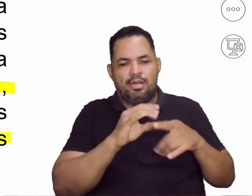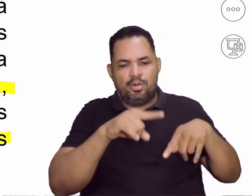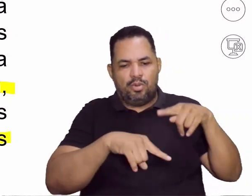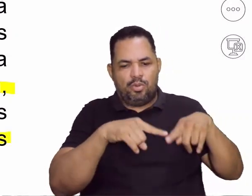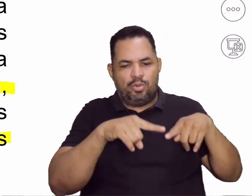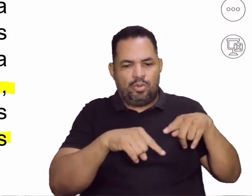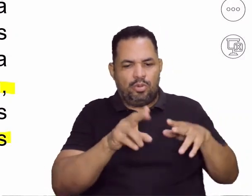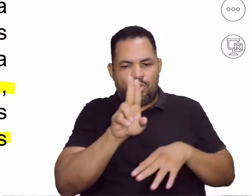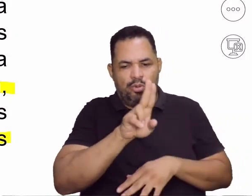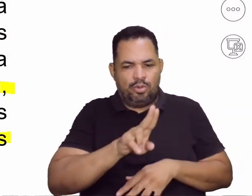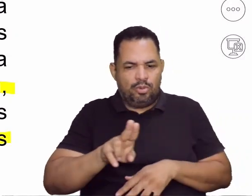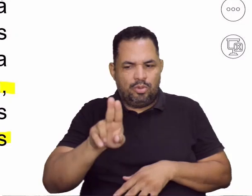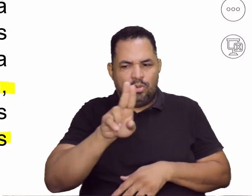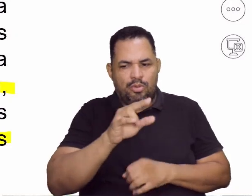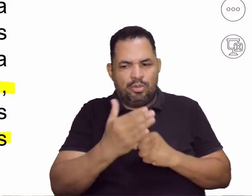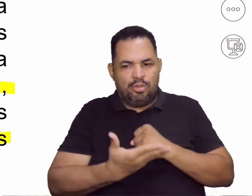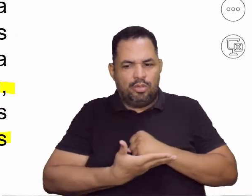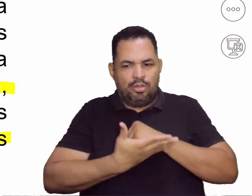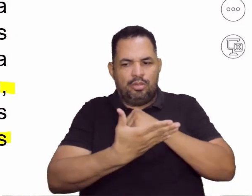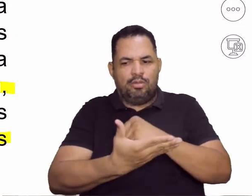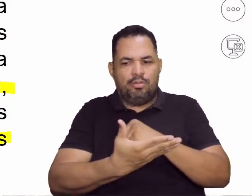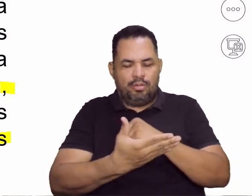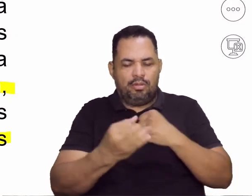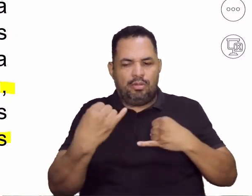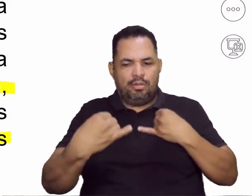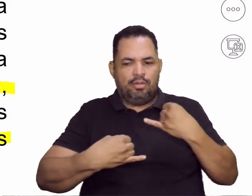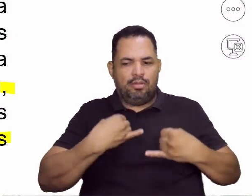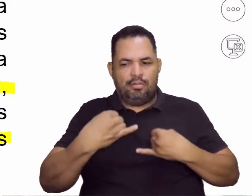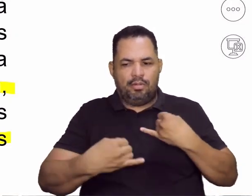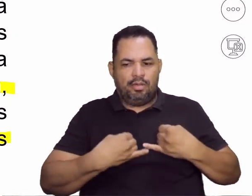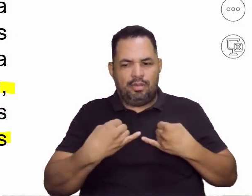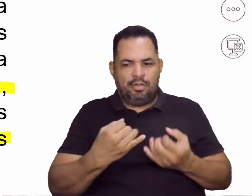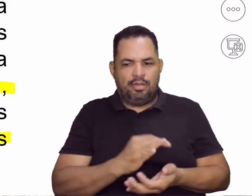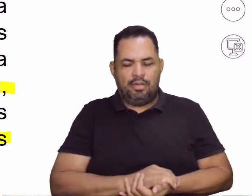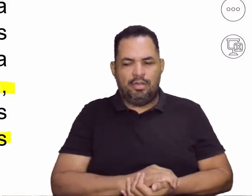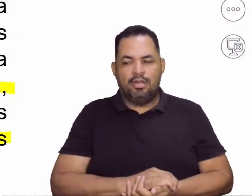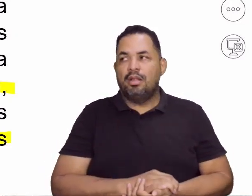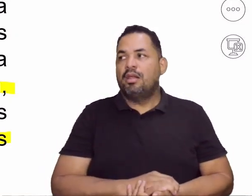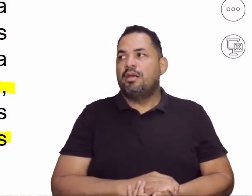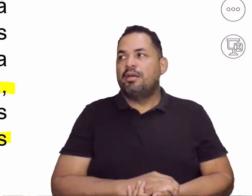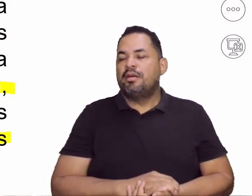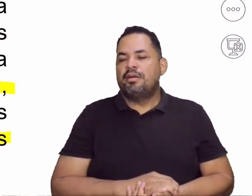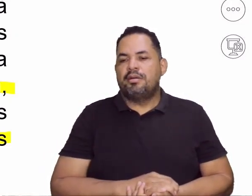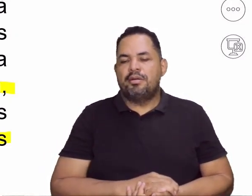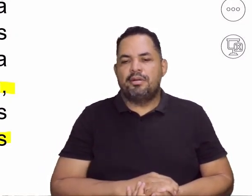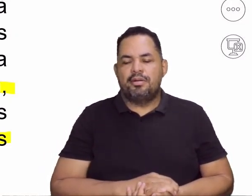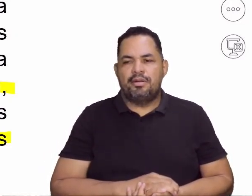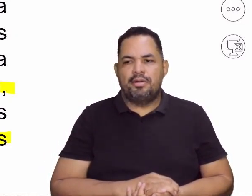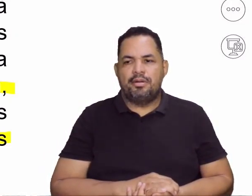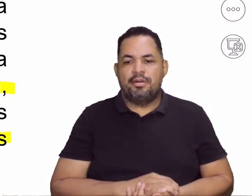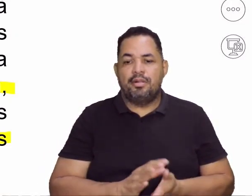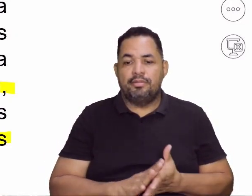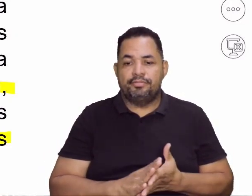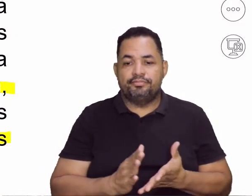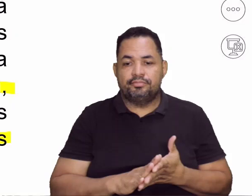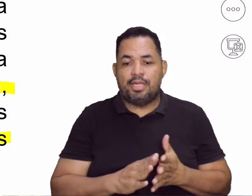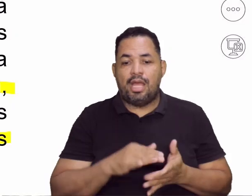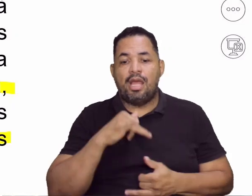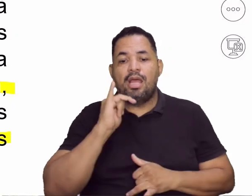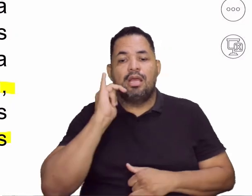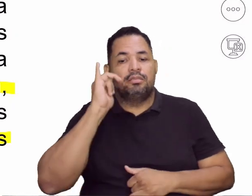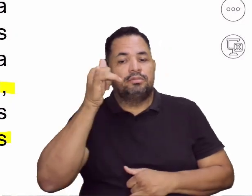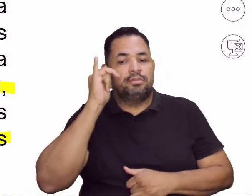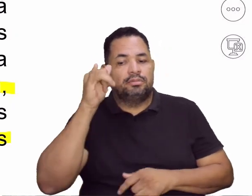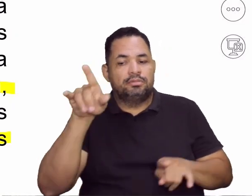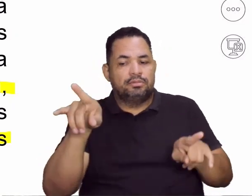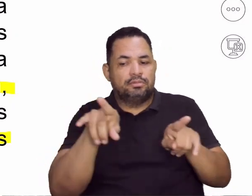que vão servir aí de aporte pra essa brincadeira, pra essa recreação, pra essa diversão, pra esse contar histórias